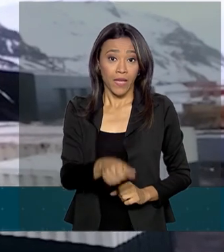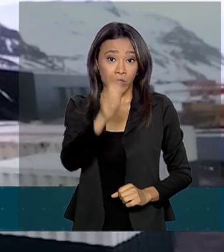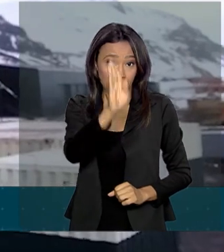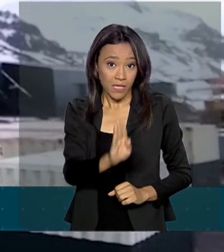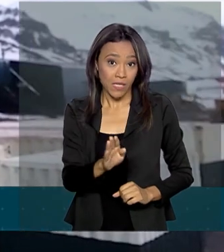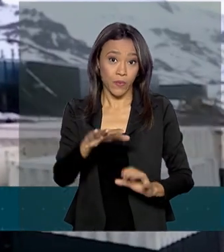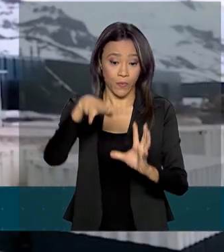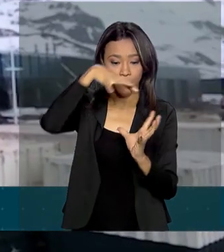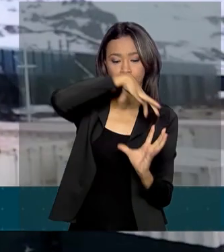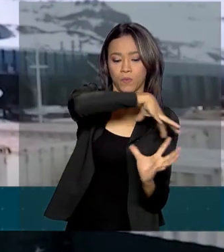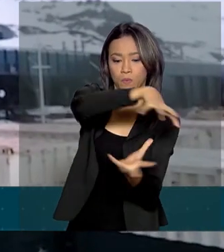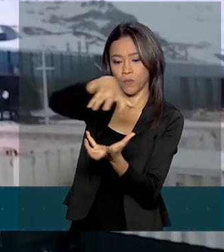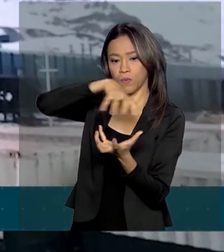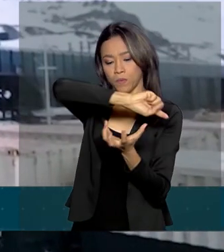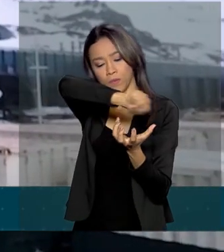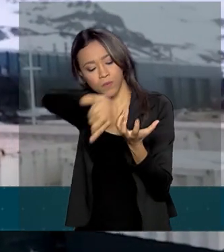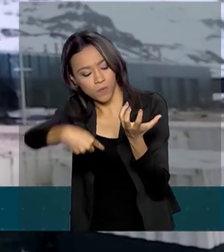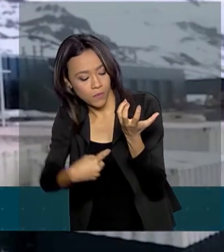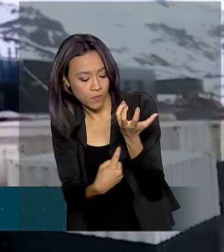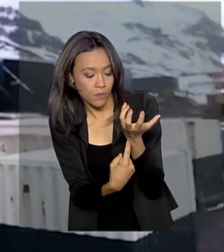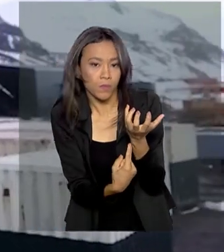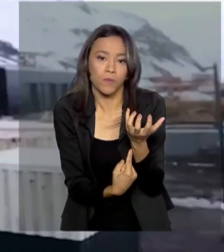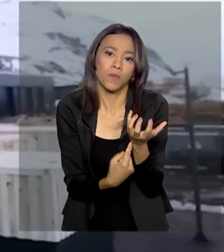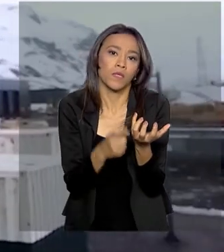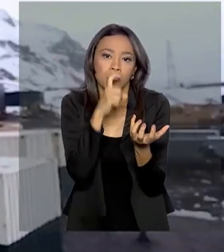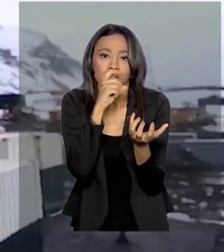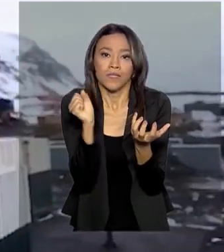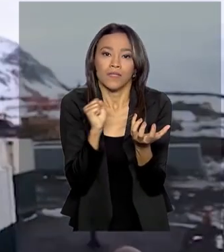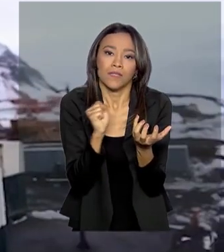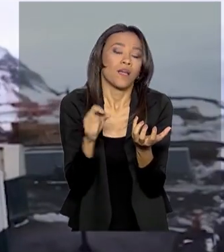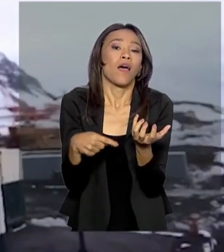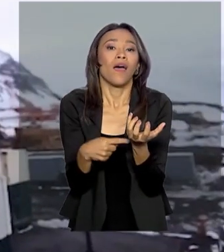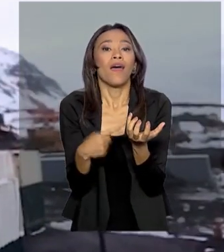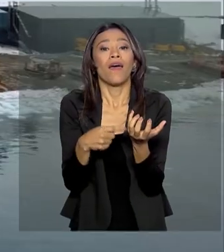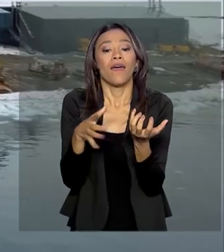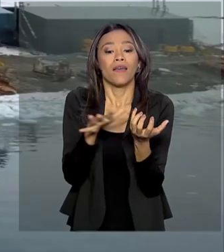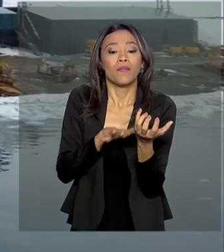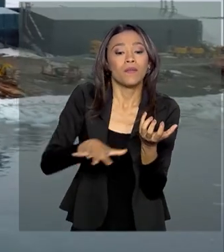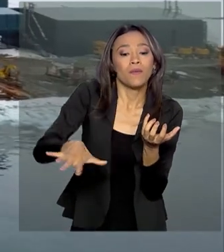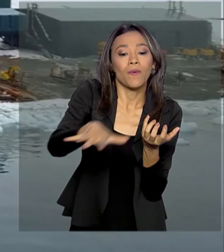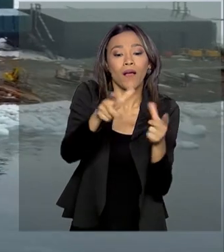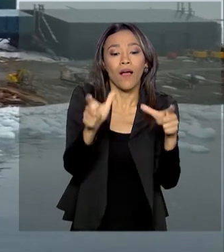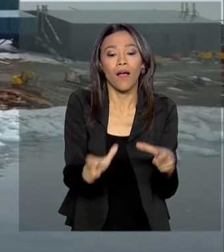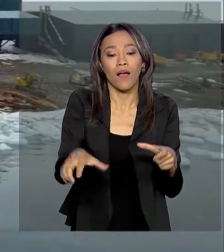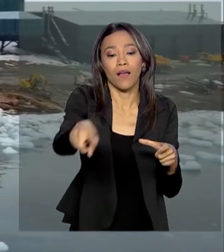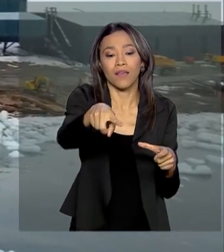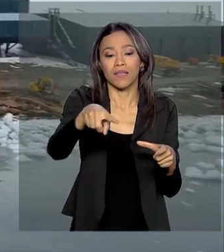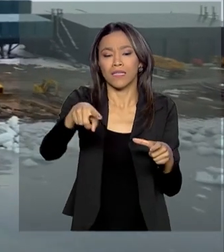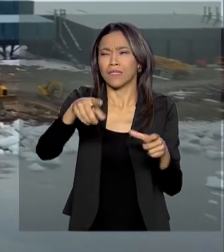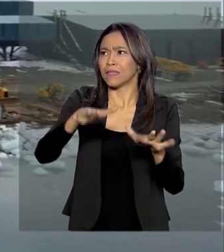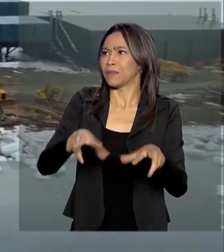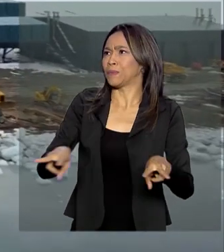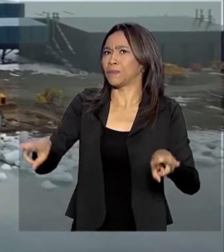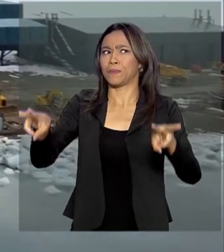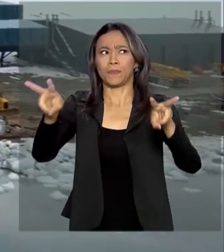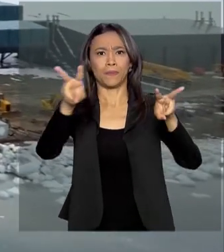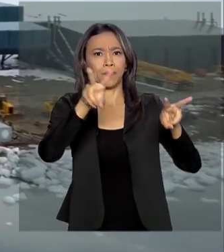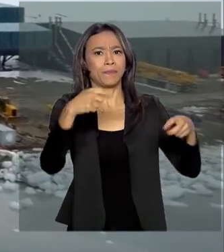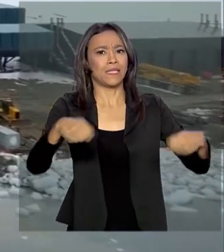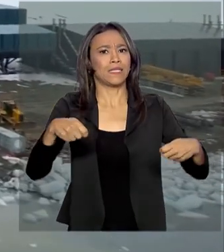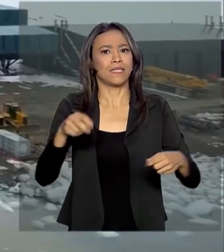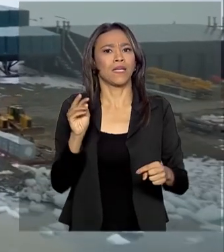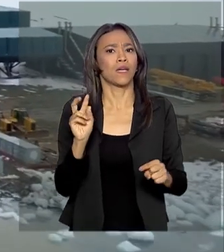Antártica que vai ser reinaugurada em janeiro fica num paraíso ecológico na ilha de Ray George. Por isso, essa natureza precisa ser